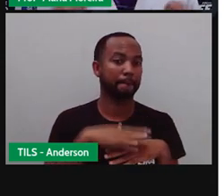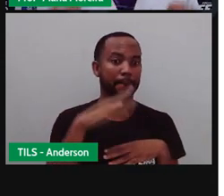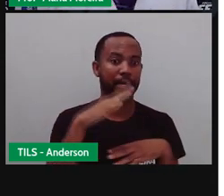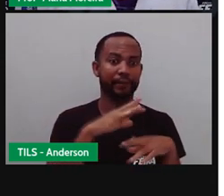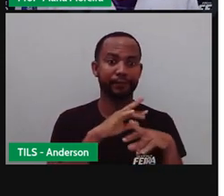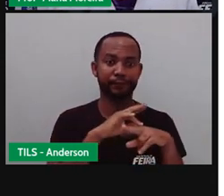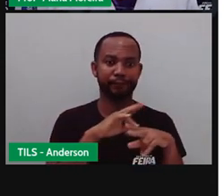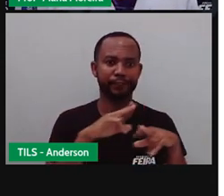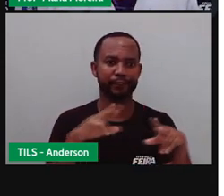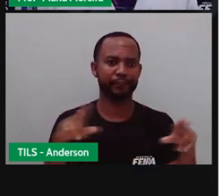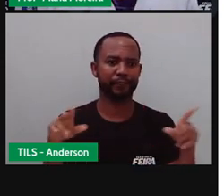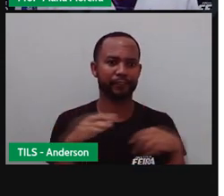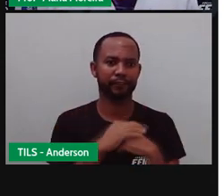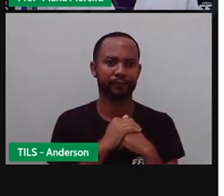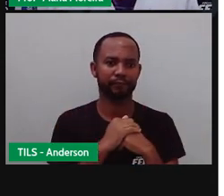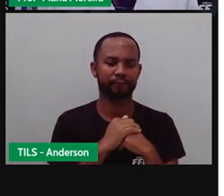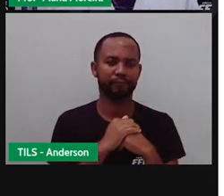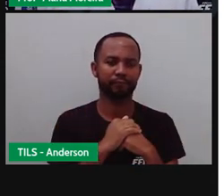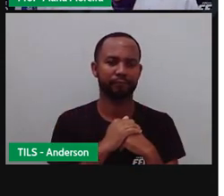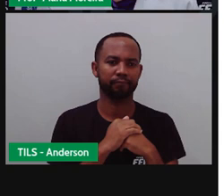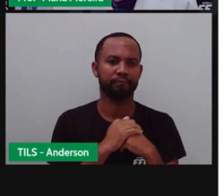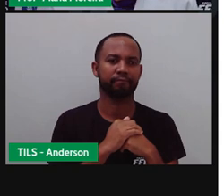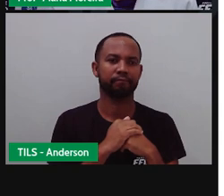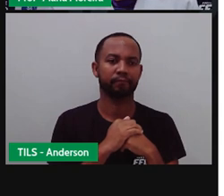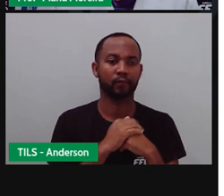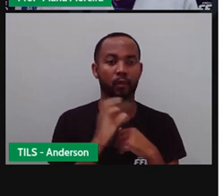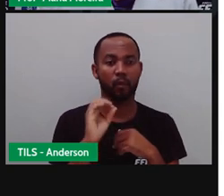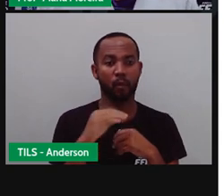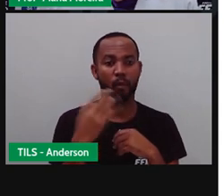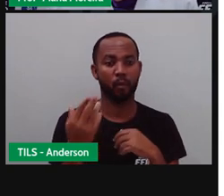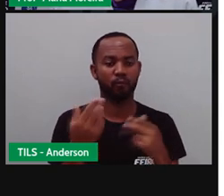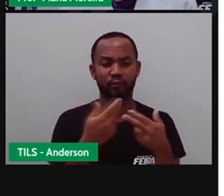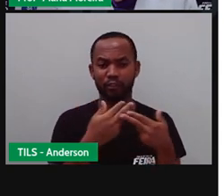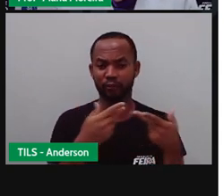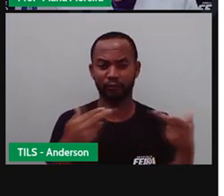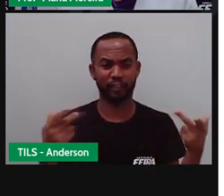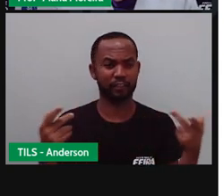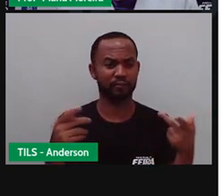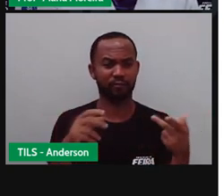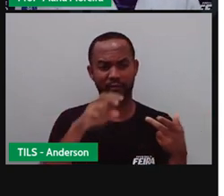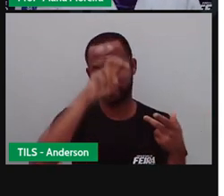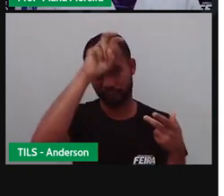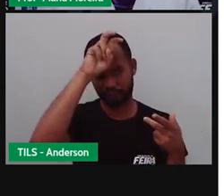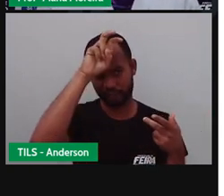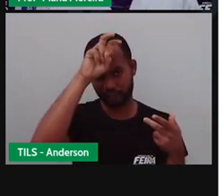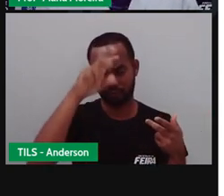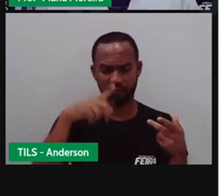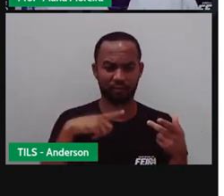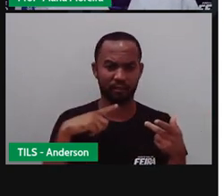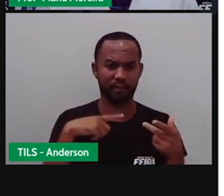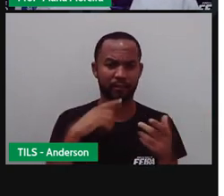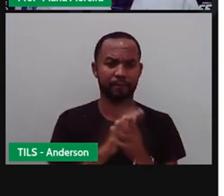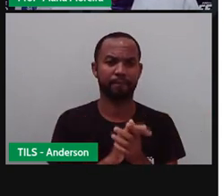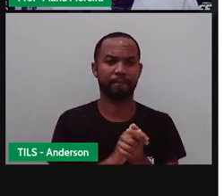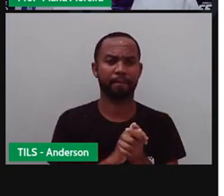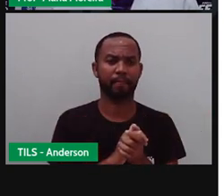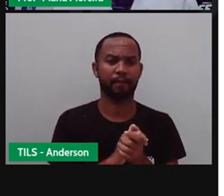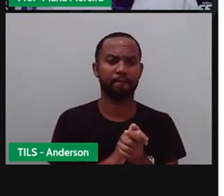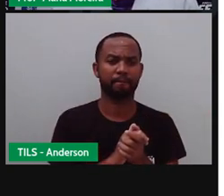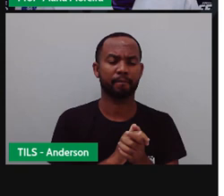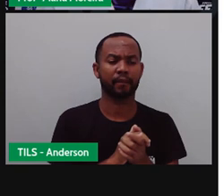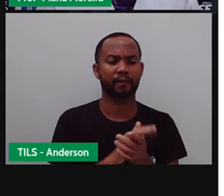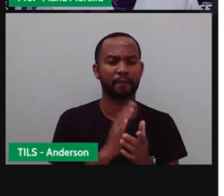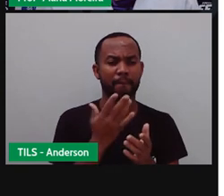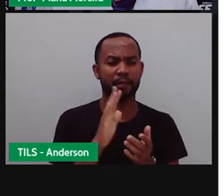diversidade entre os animais. Ou seja, existem vários tipos de insetos. Bom, estima-se que existam de